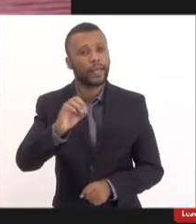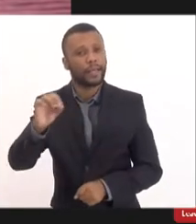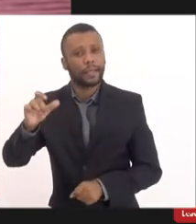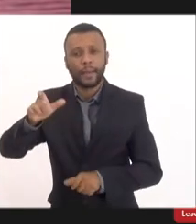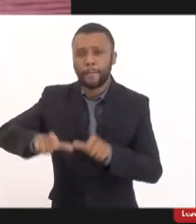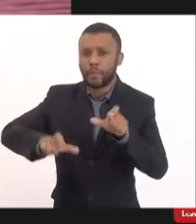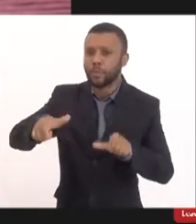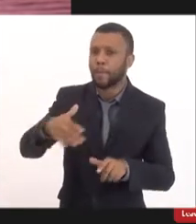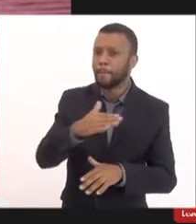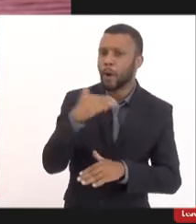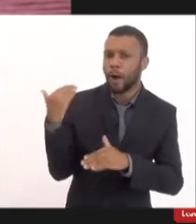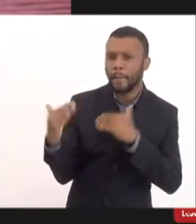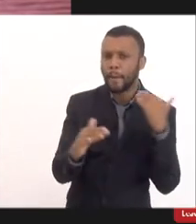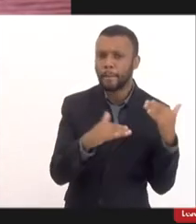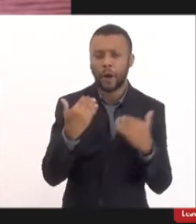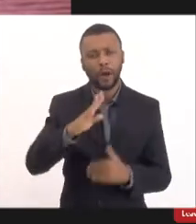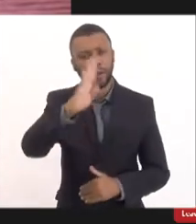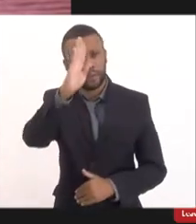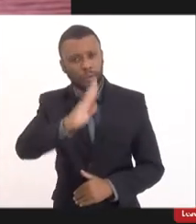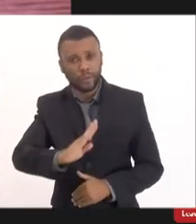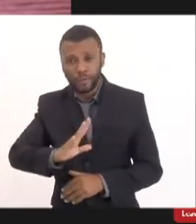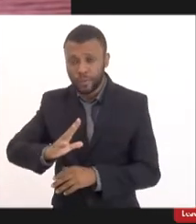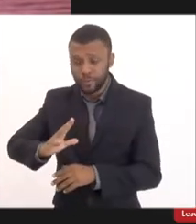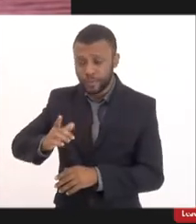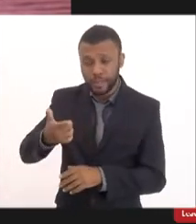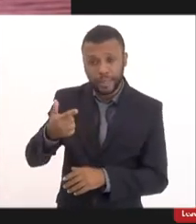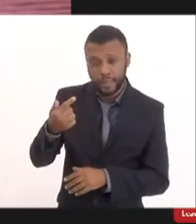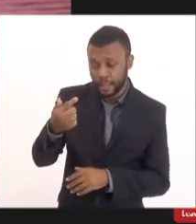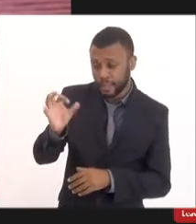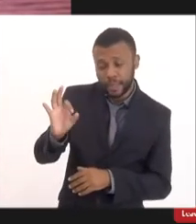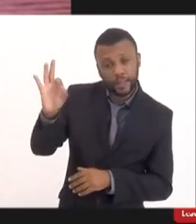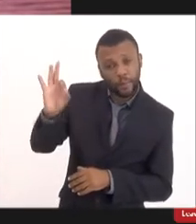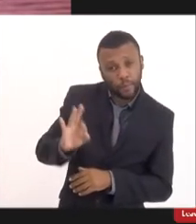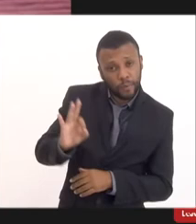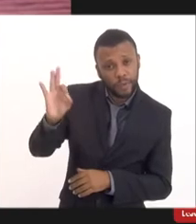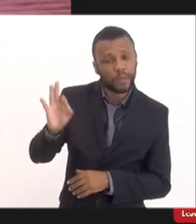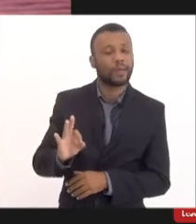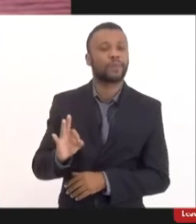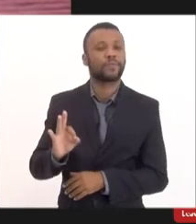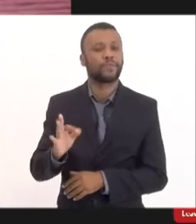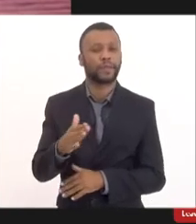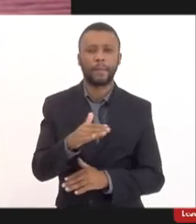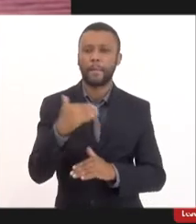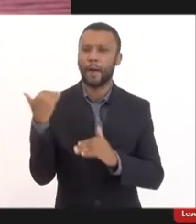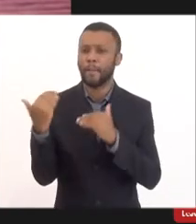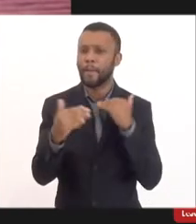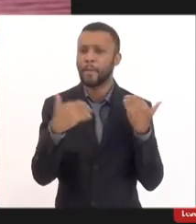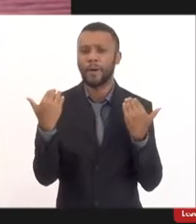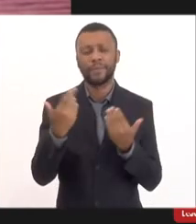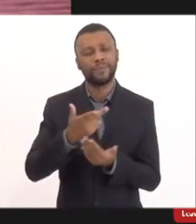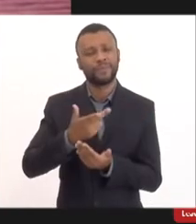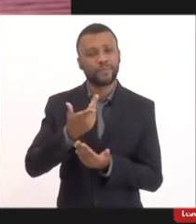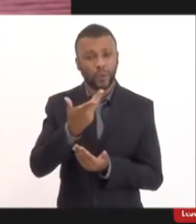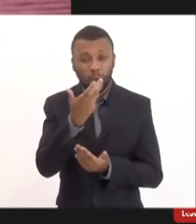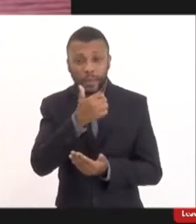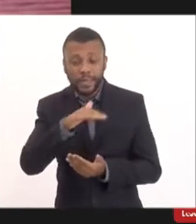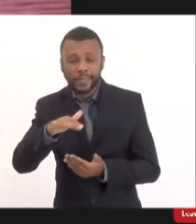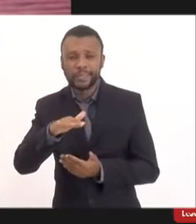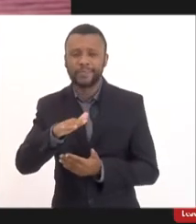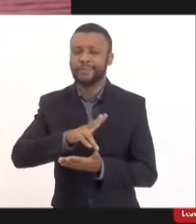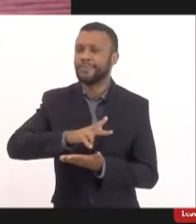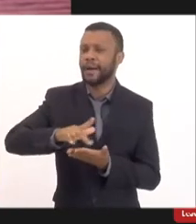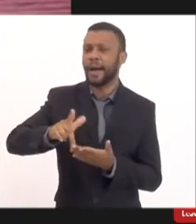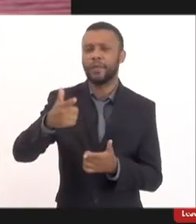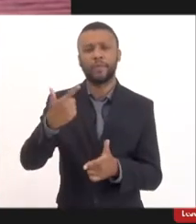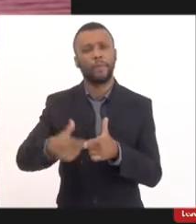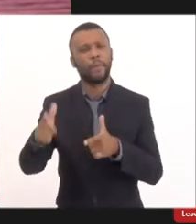quais 70% desses óbitos foram crianças com várias comorbidades nos Estados Unidos por